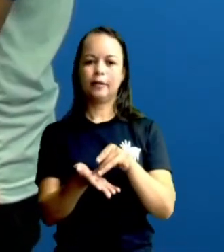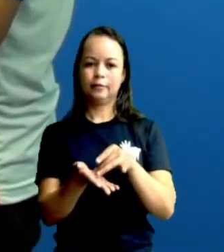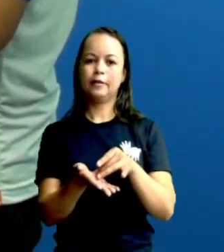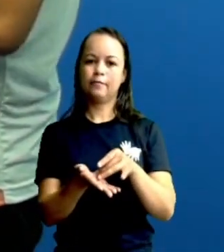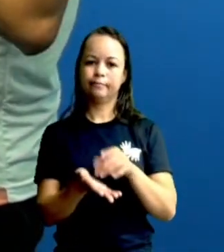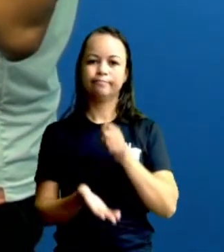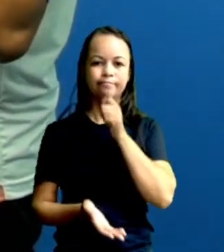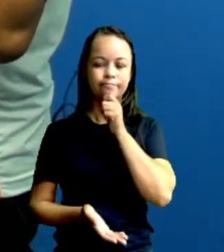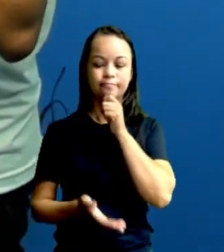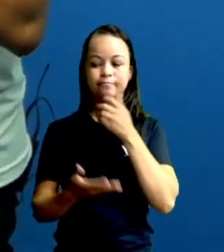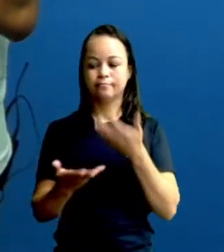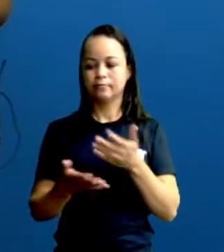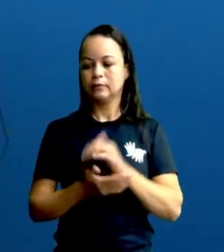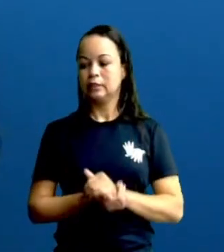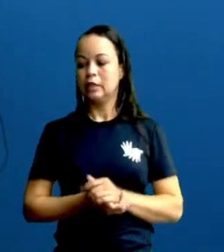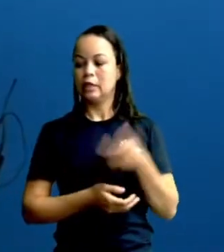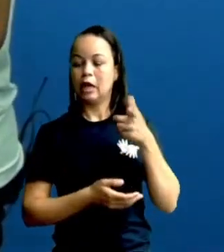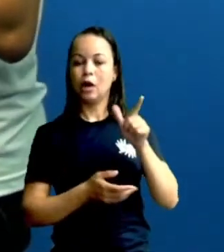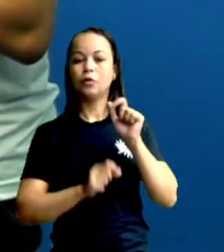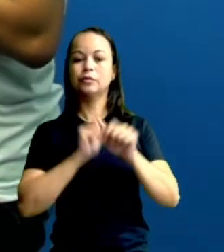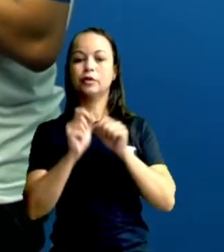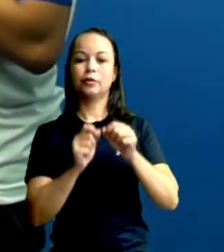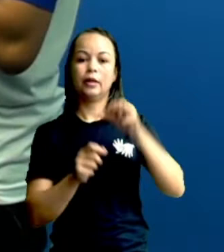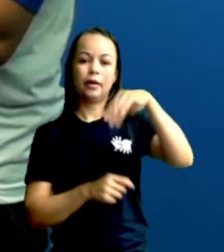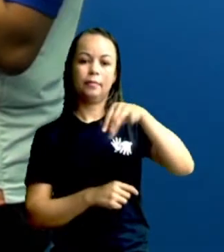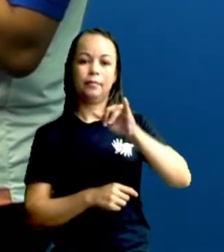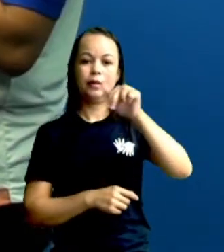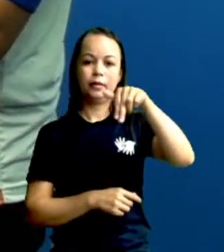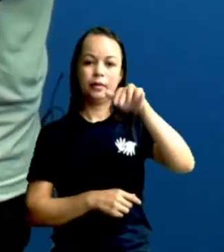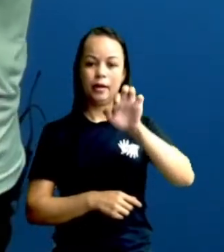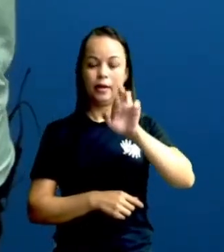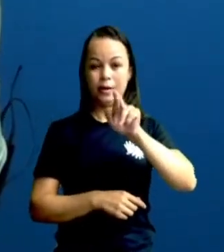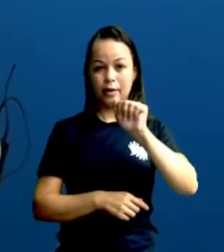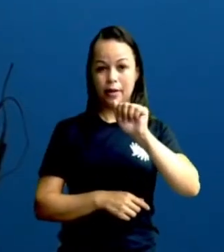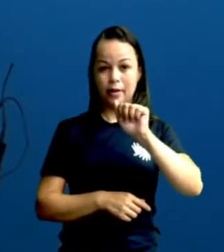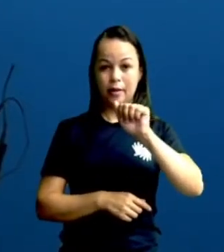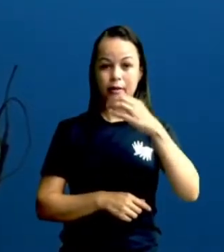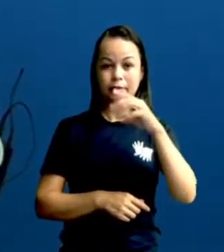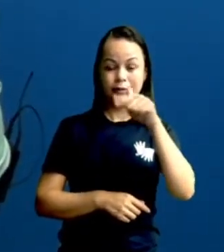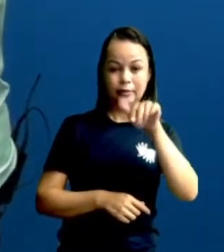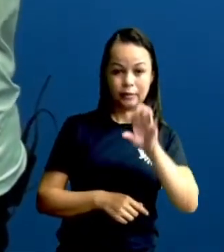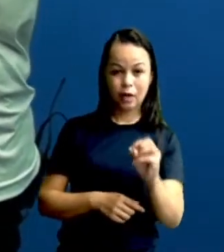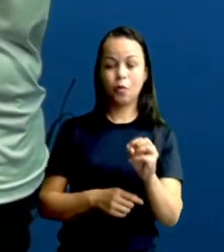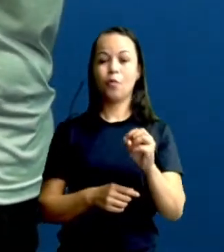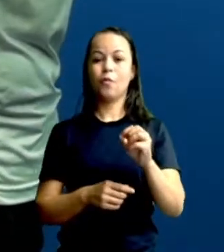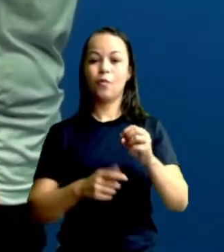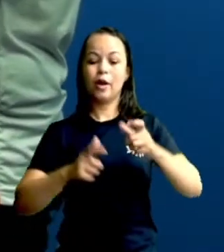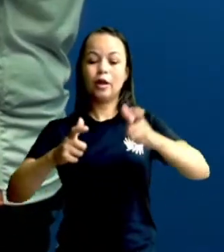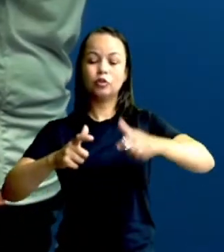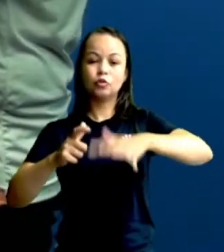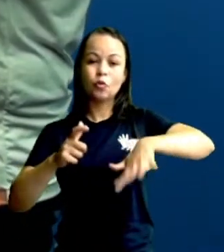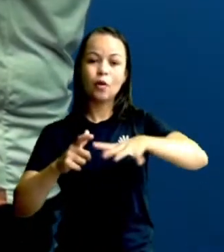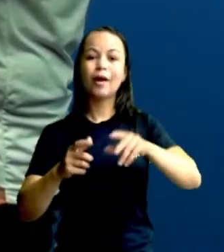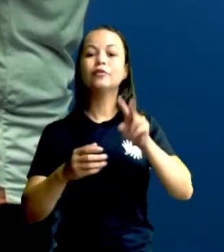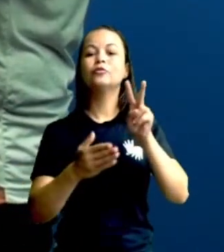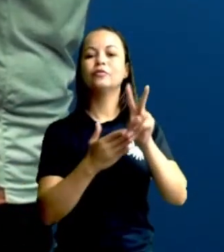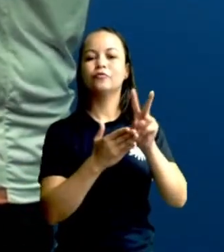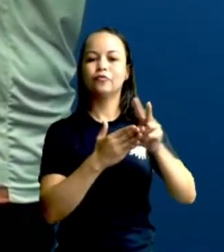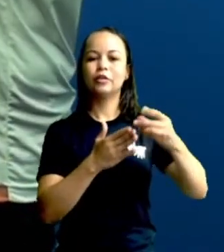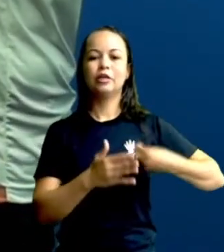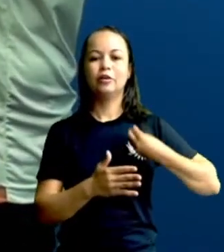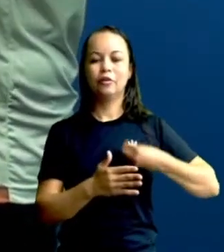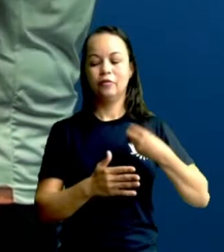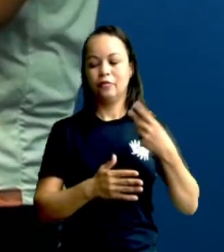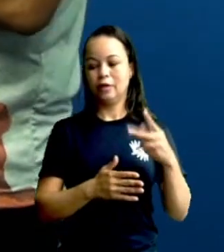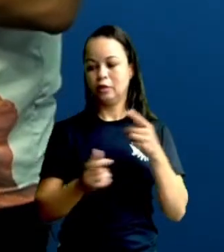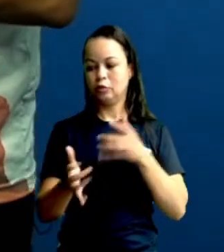E outra coisa aqui que eu não posso deixar de considerar, a mineração em terras indígenas subordinada à aprovação do Estatuto